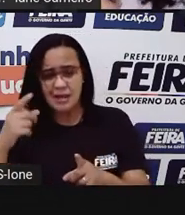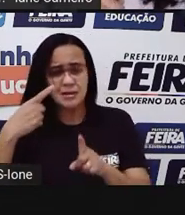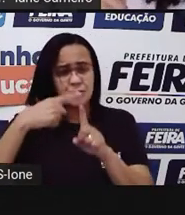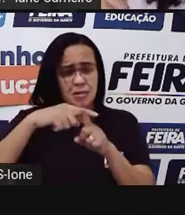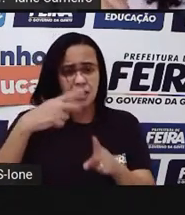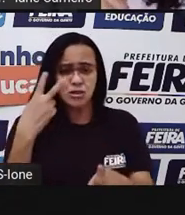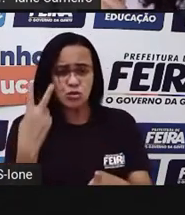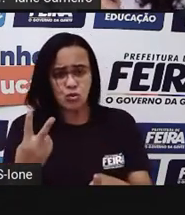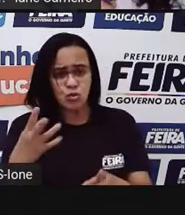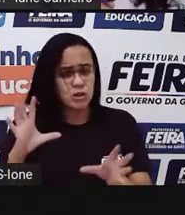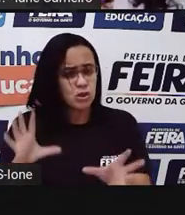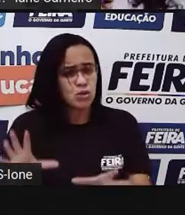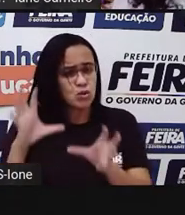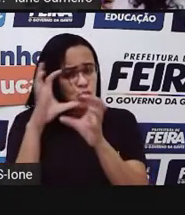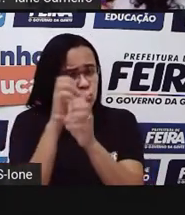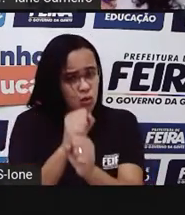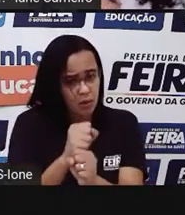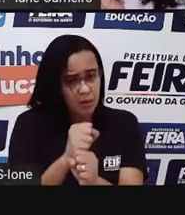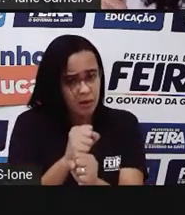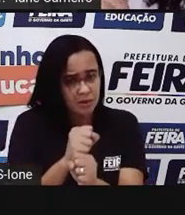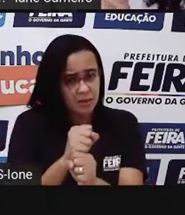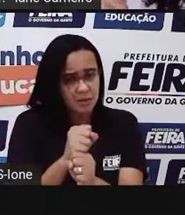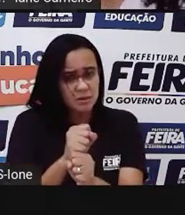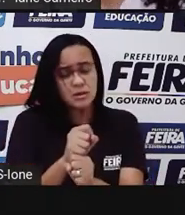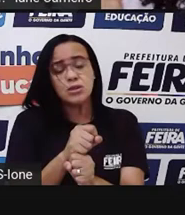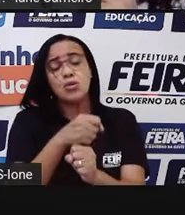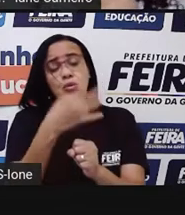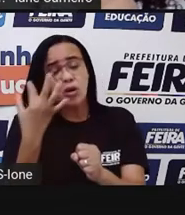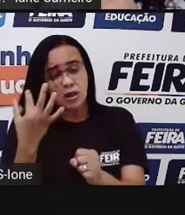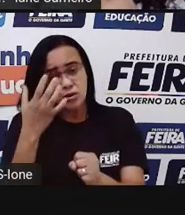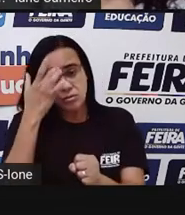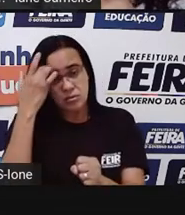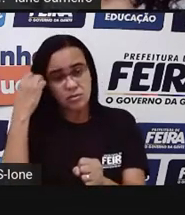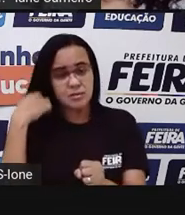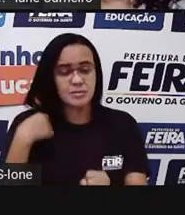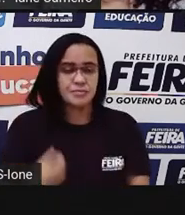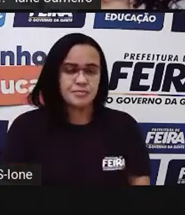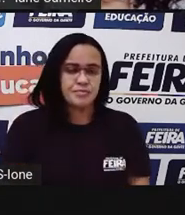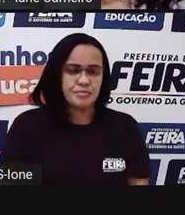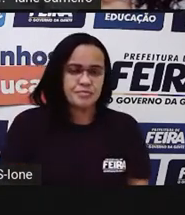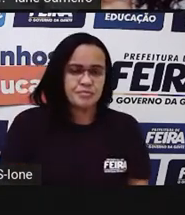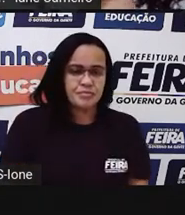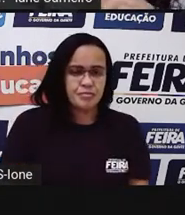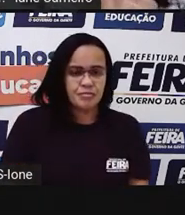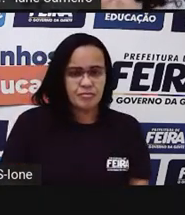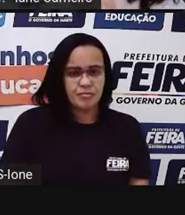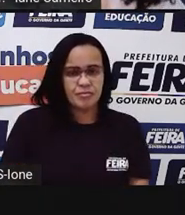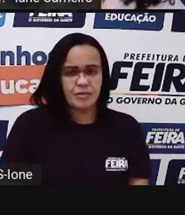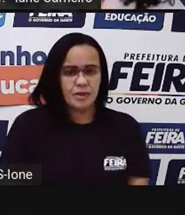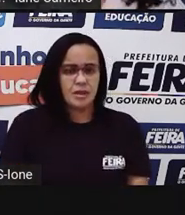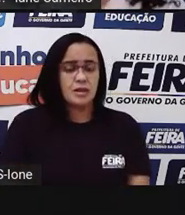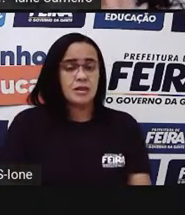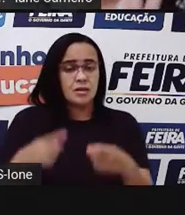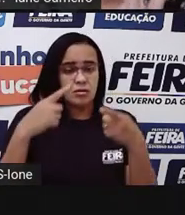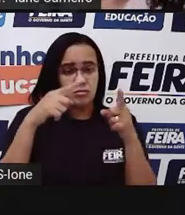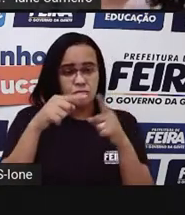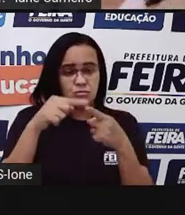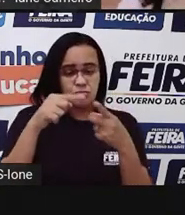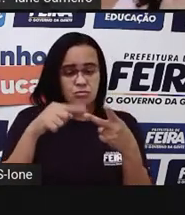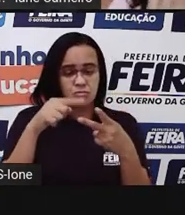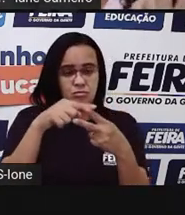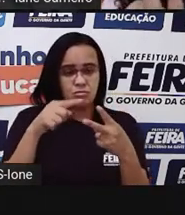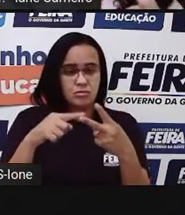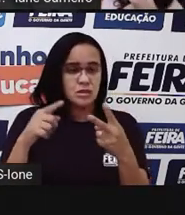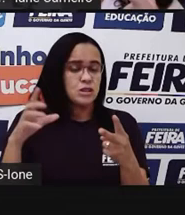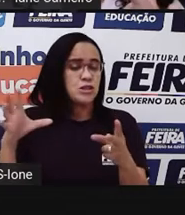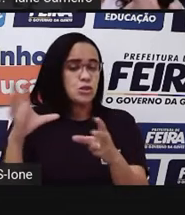100. Mais 10. 110. Ó, esse mais esse. 110. Mais